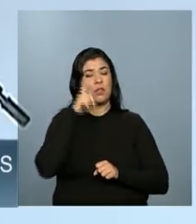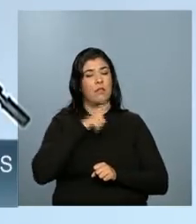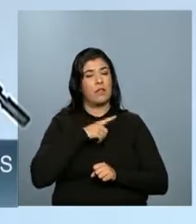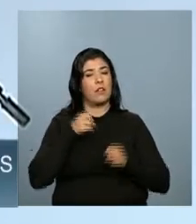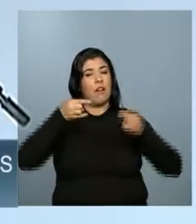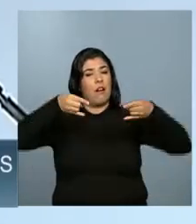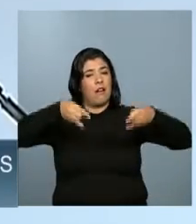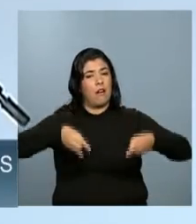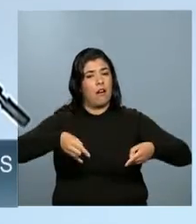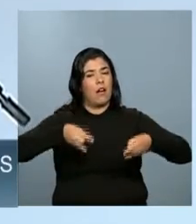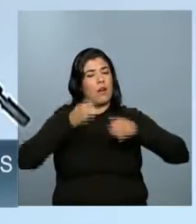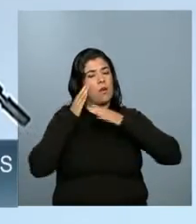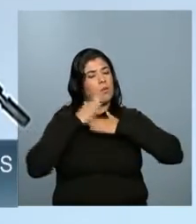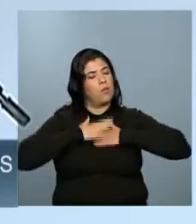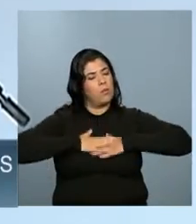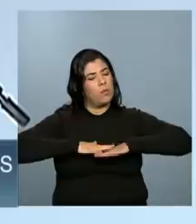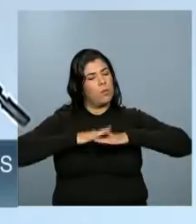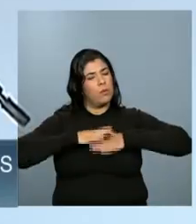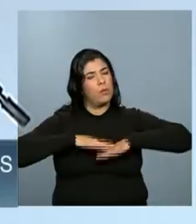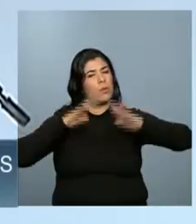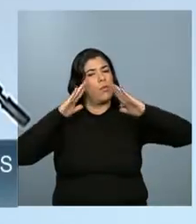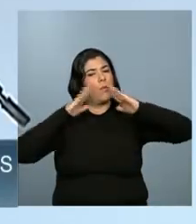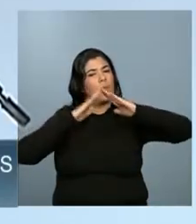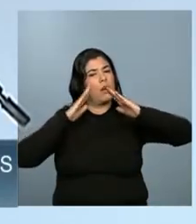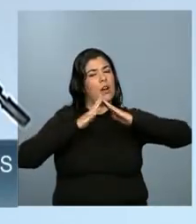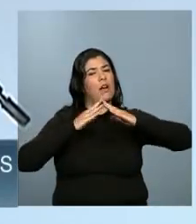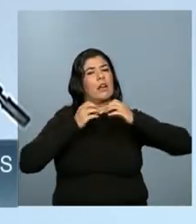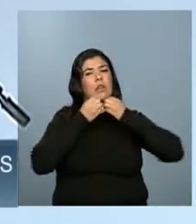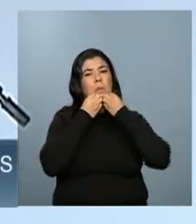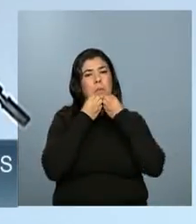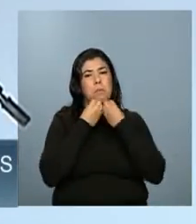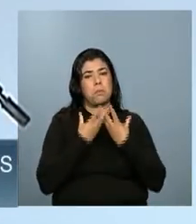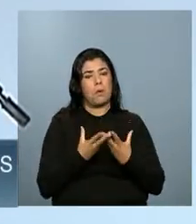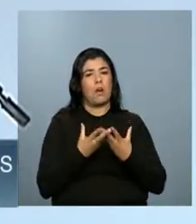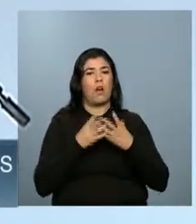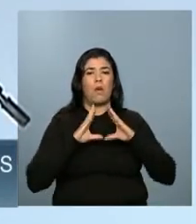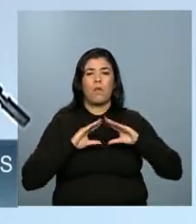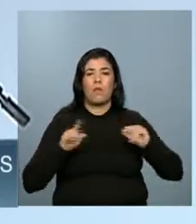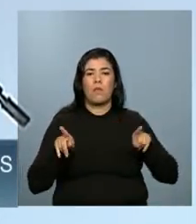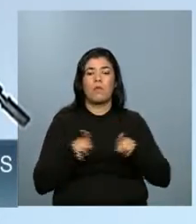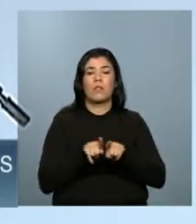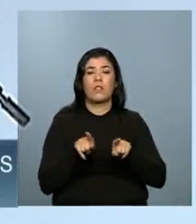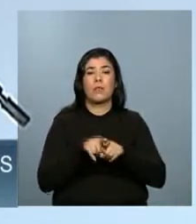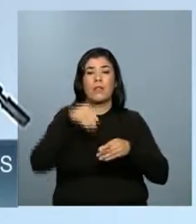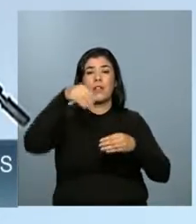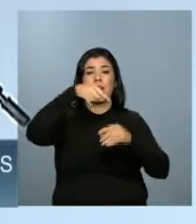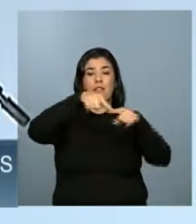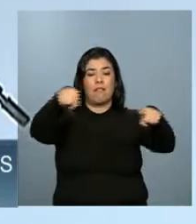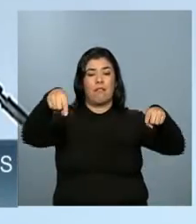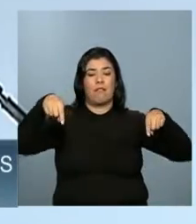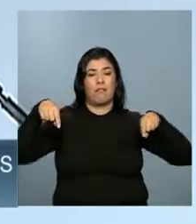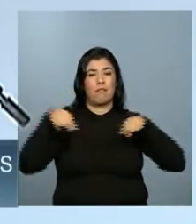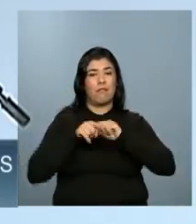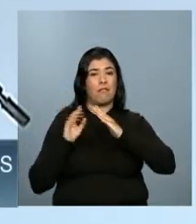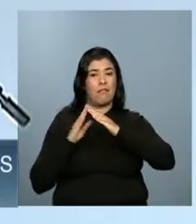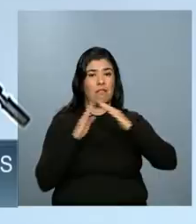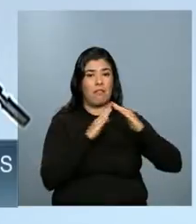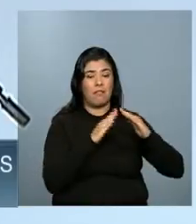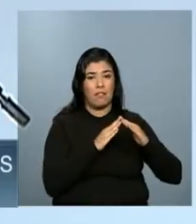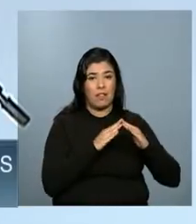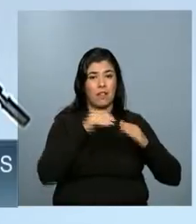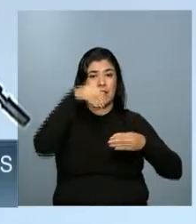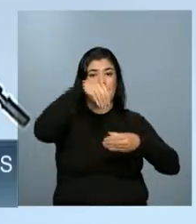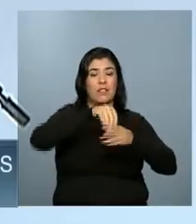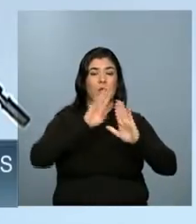dormir, um telhado, um conforto, uma creche próxima, uma escola, 6